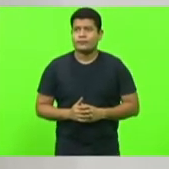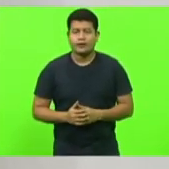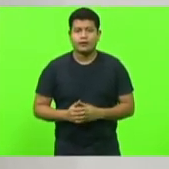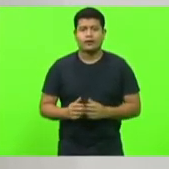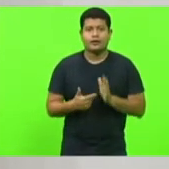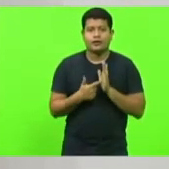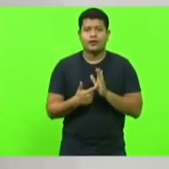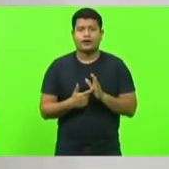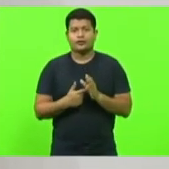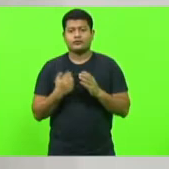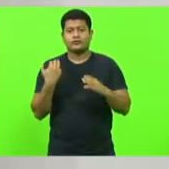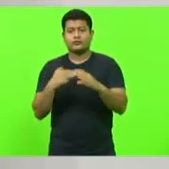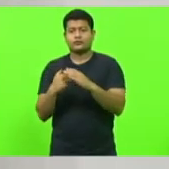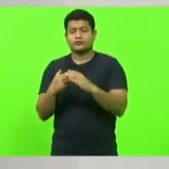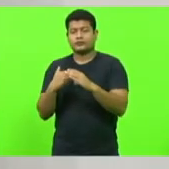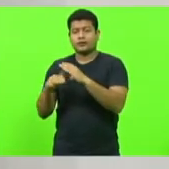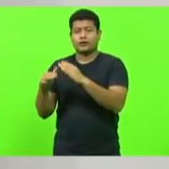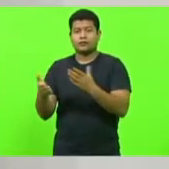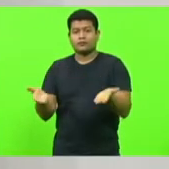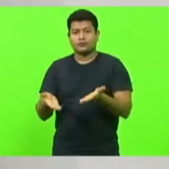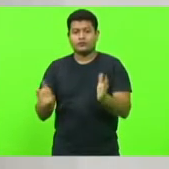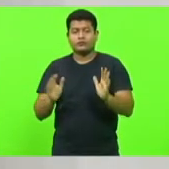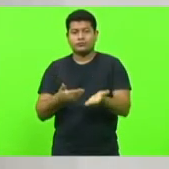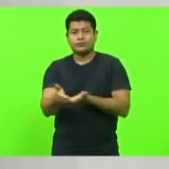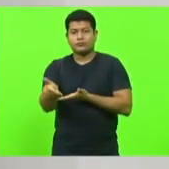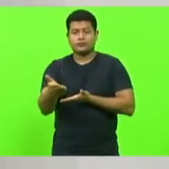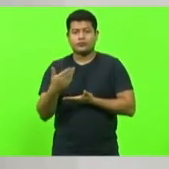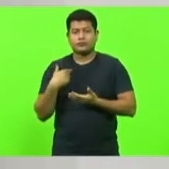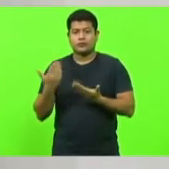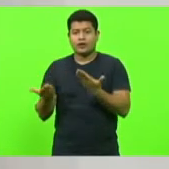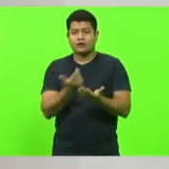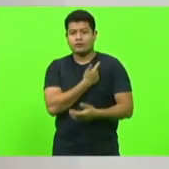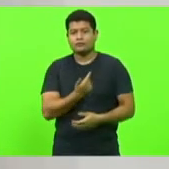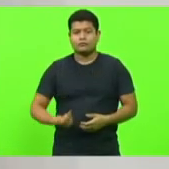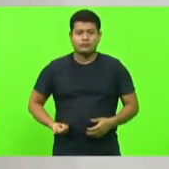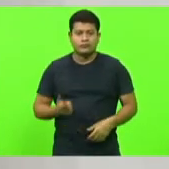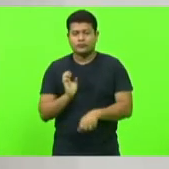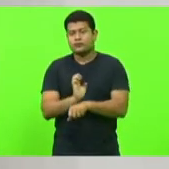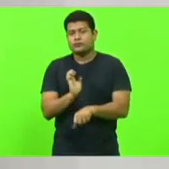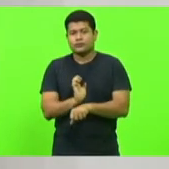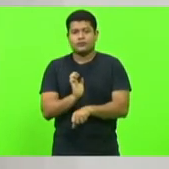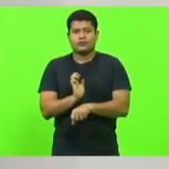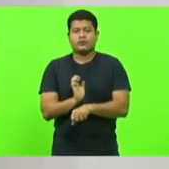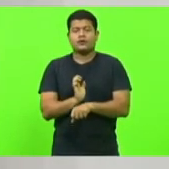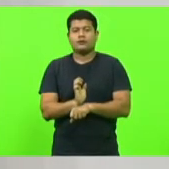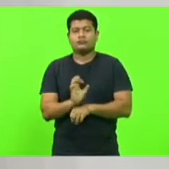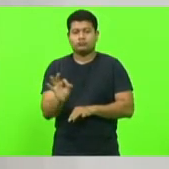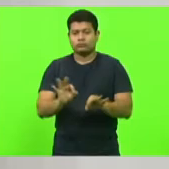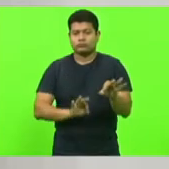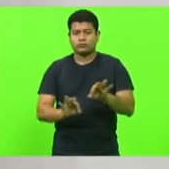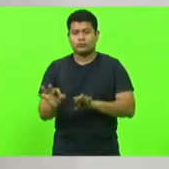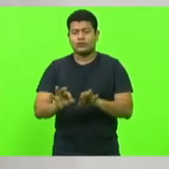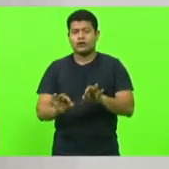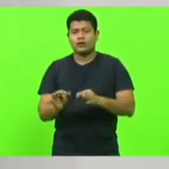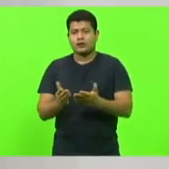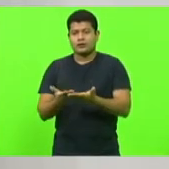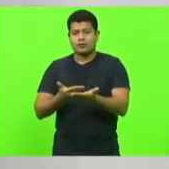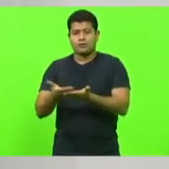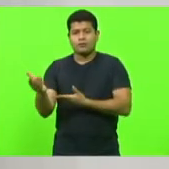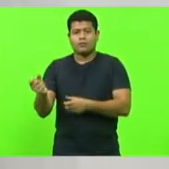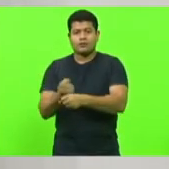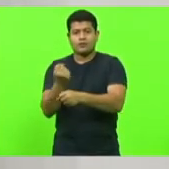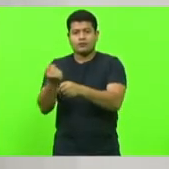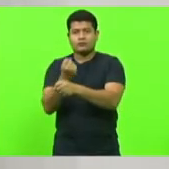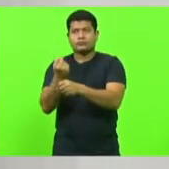está em encaminhamento para que o governo do Estado faça essa obra. Mais uma obra